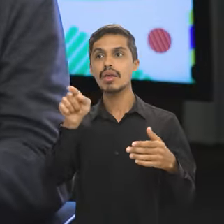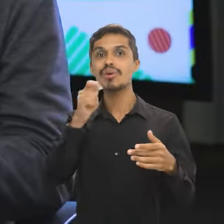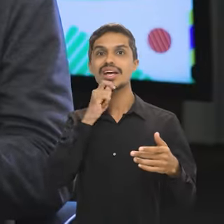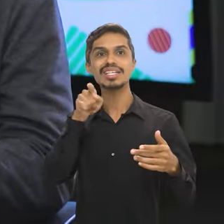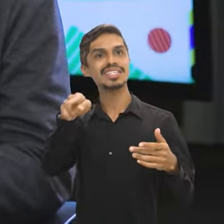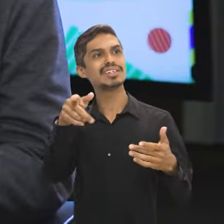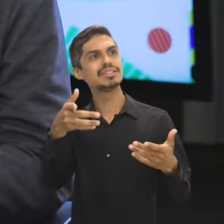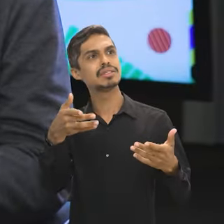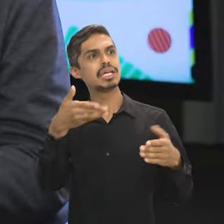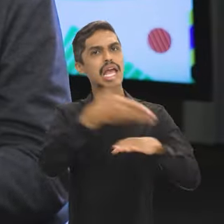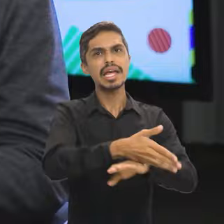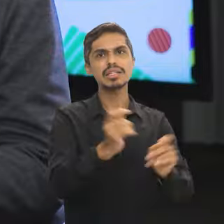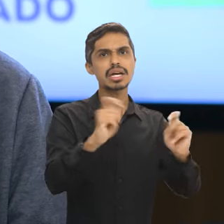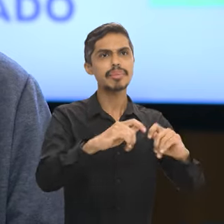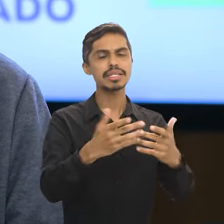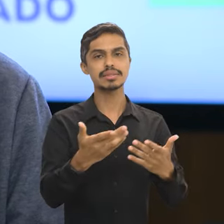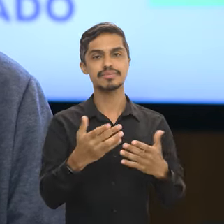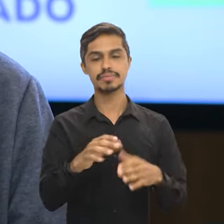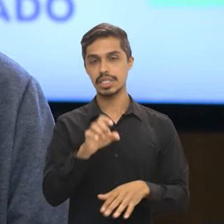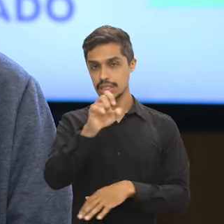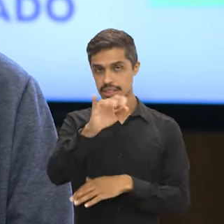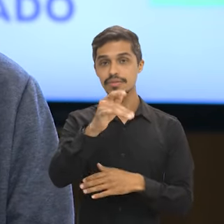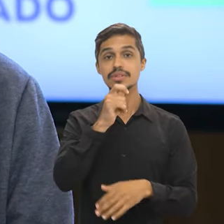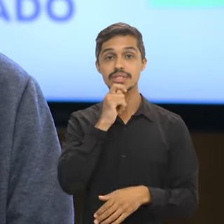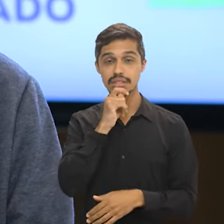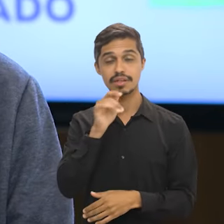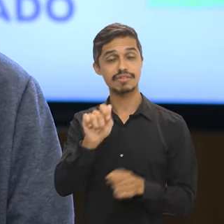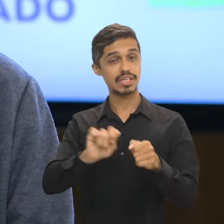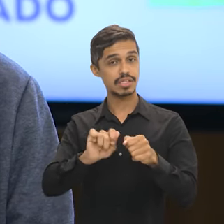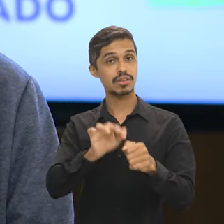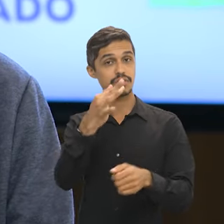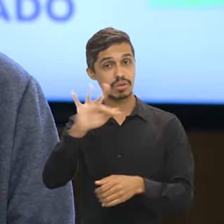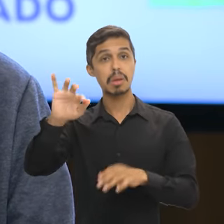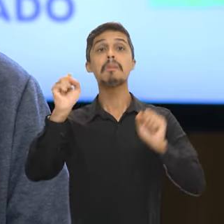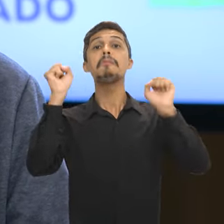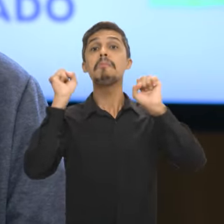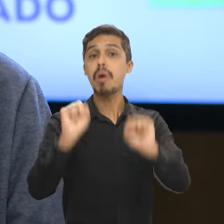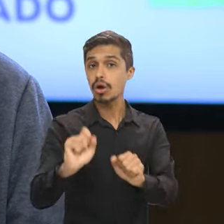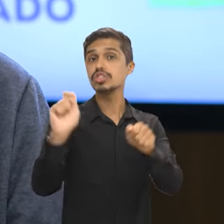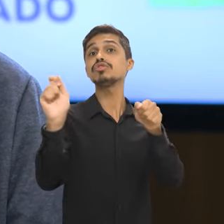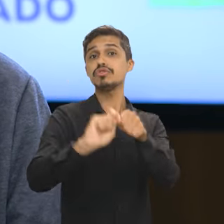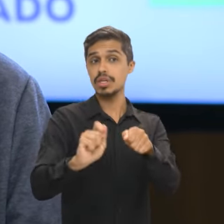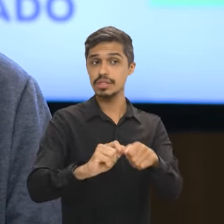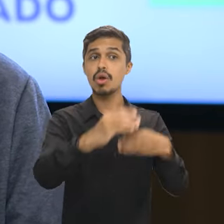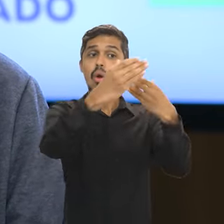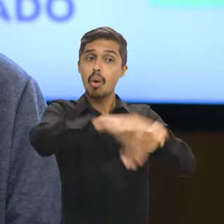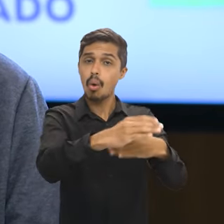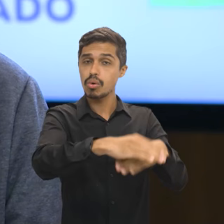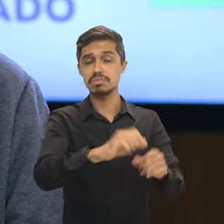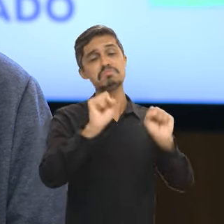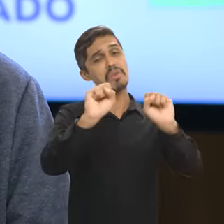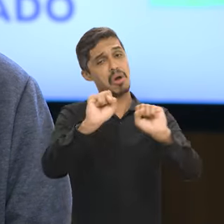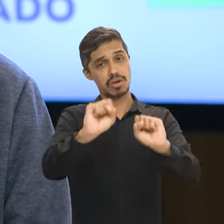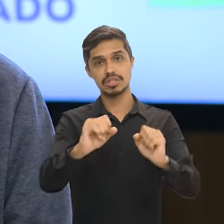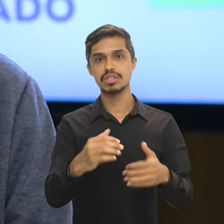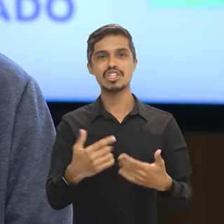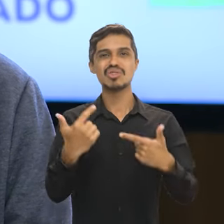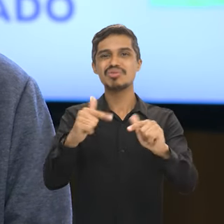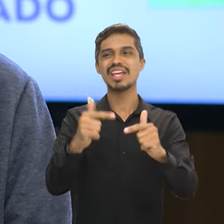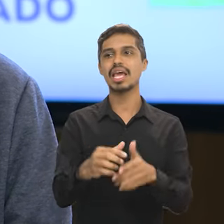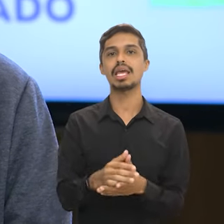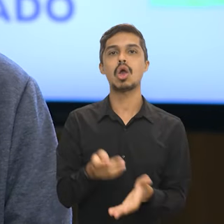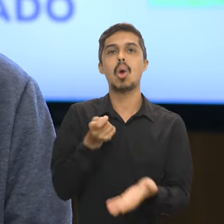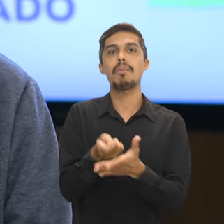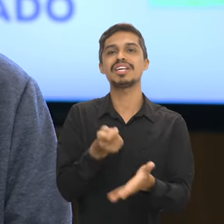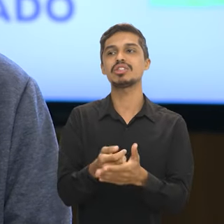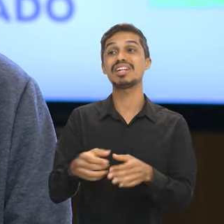Essa é uma questão importante. Quem está fazendo faculdade pode fazer o concurso. Não existe um filtro a priori se você tem ou não